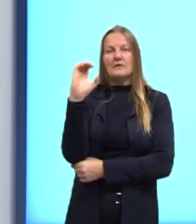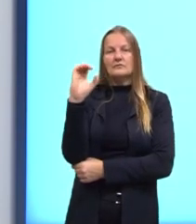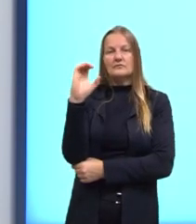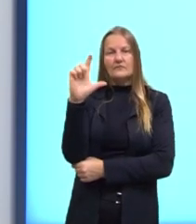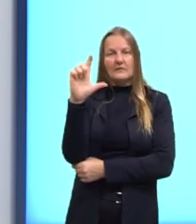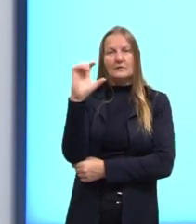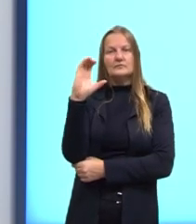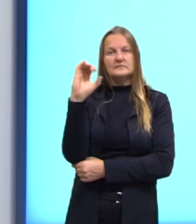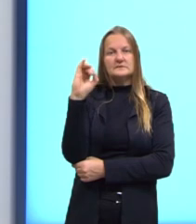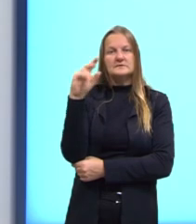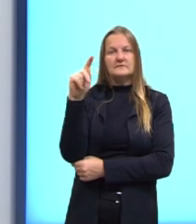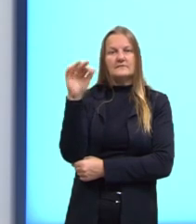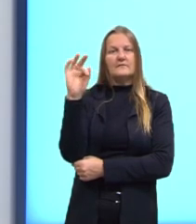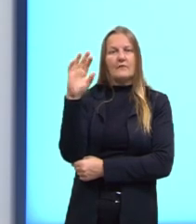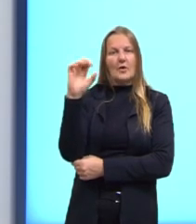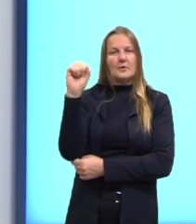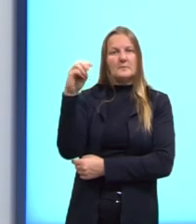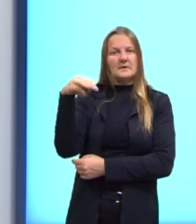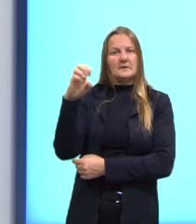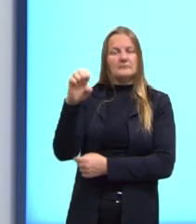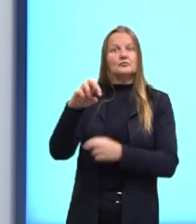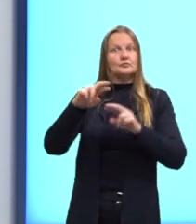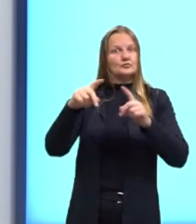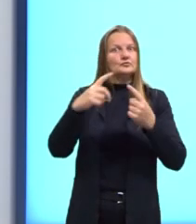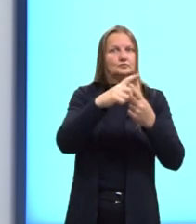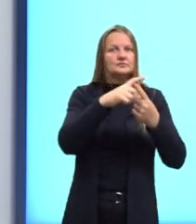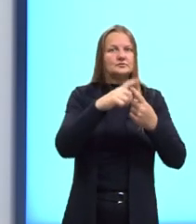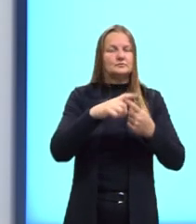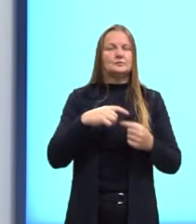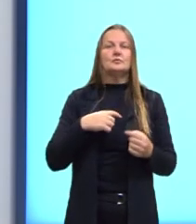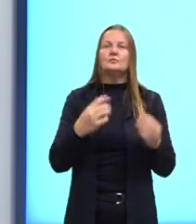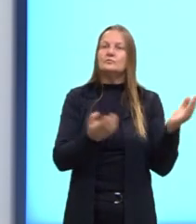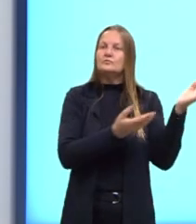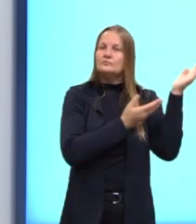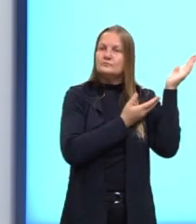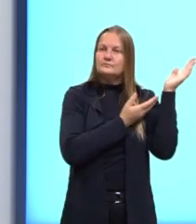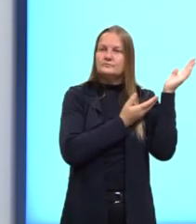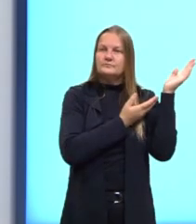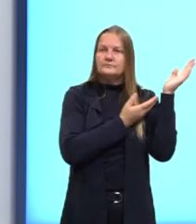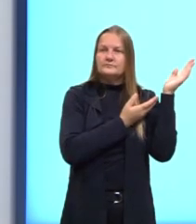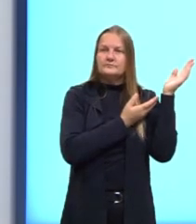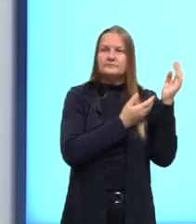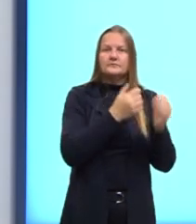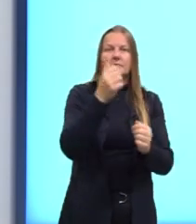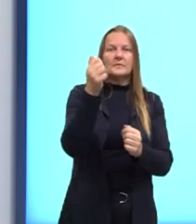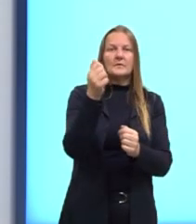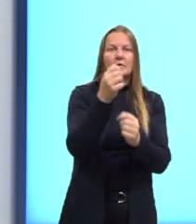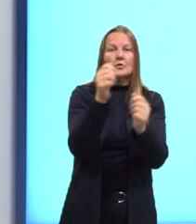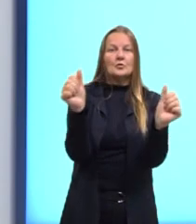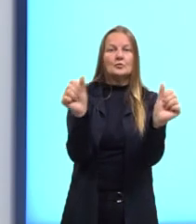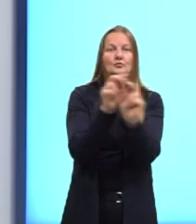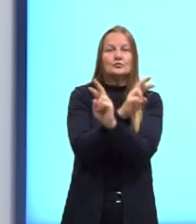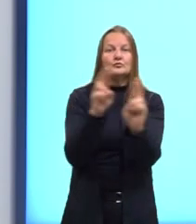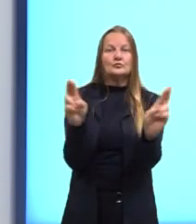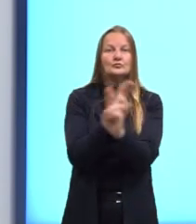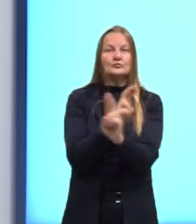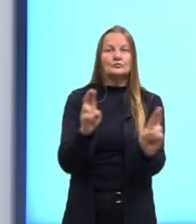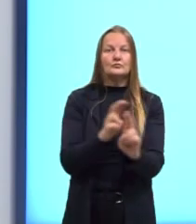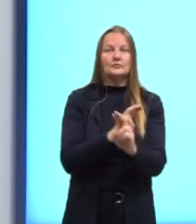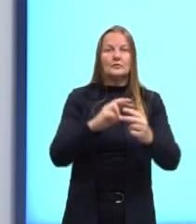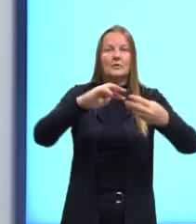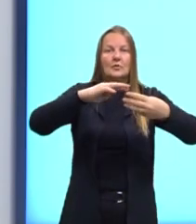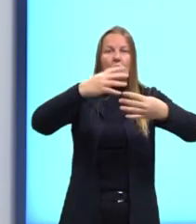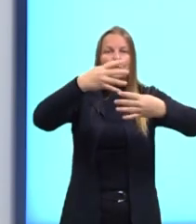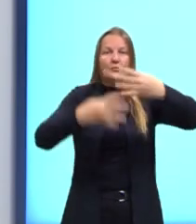T pelo A. E aí, aqui, também, o A gerou o U. Então,